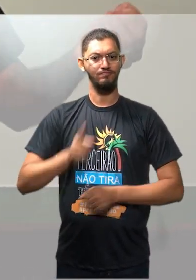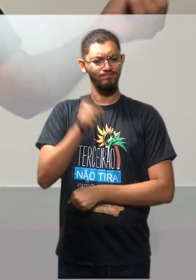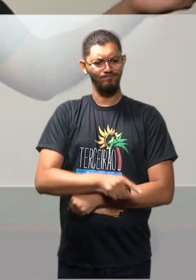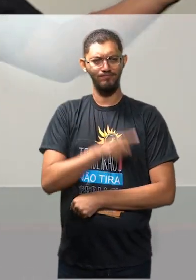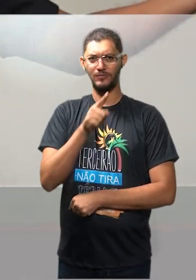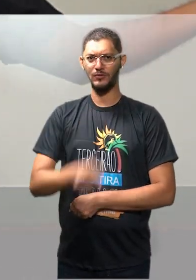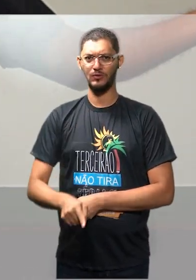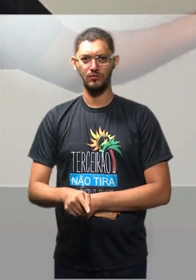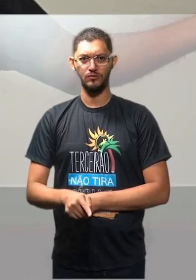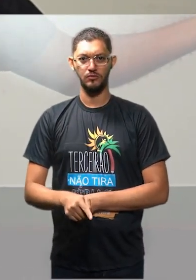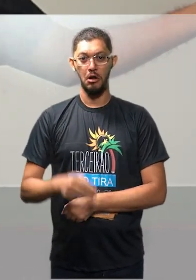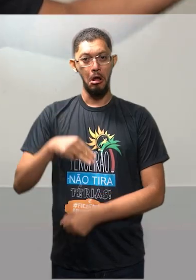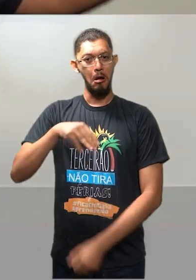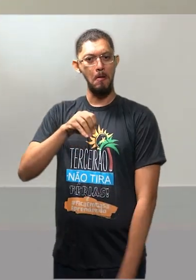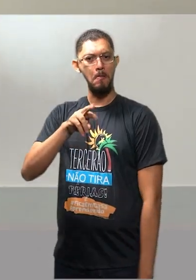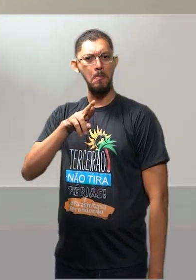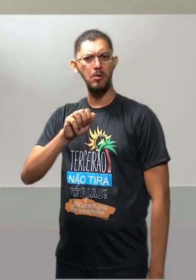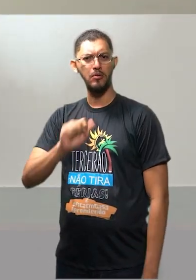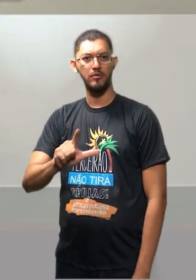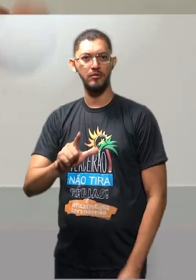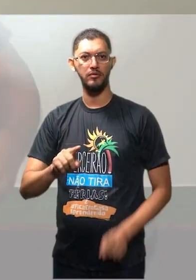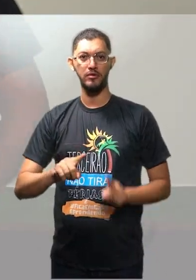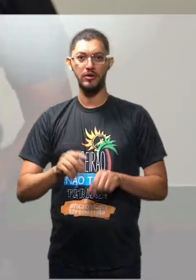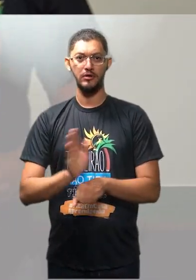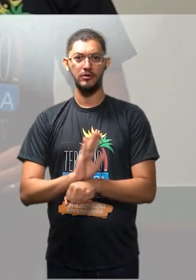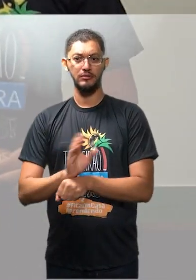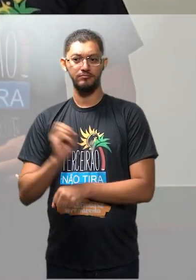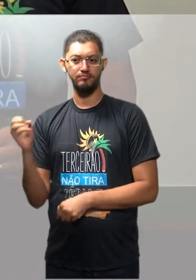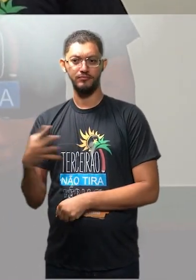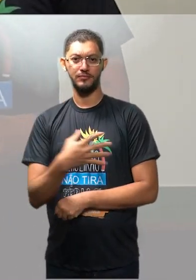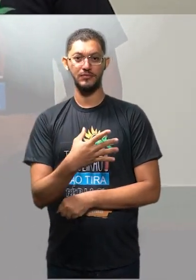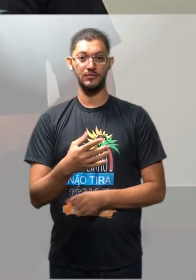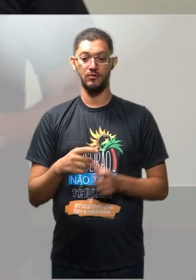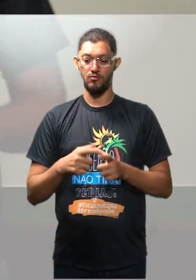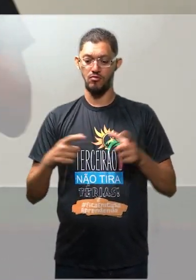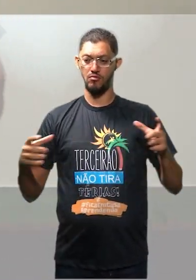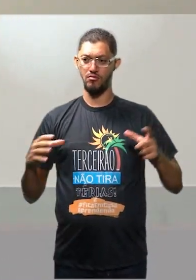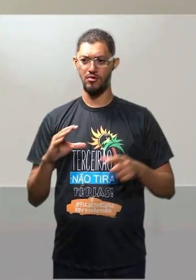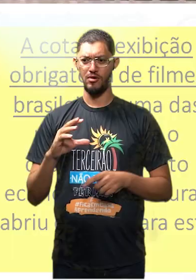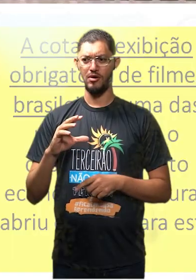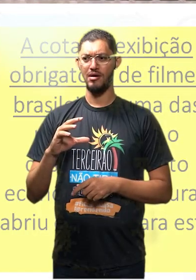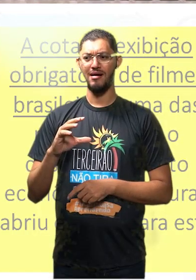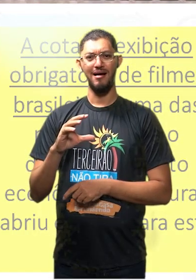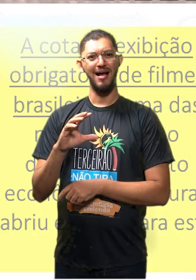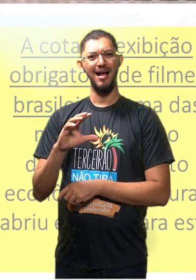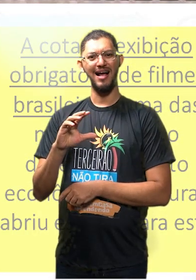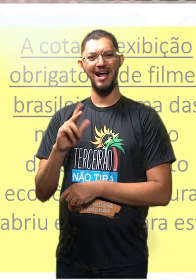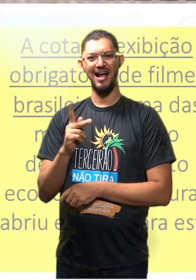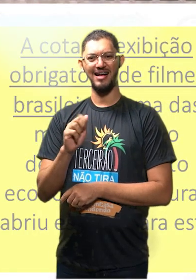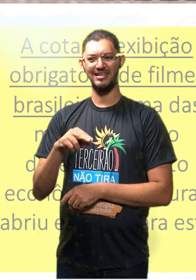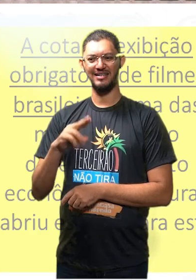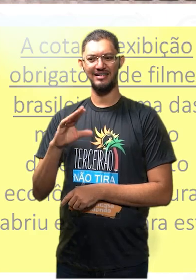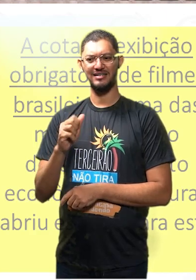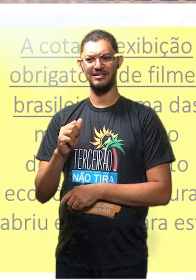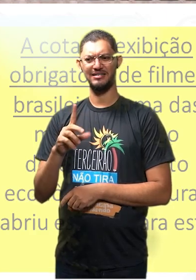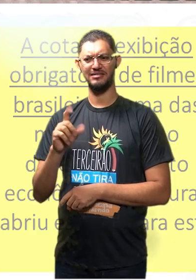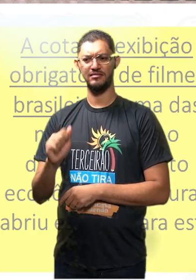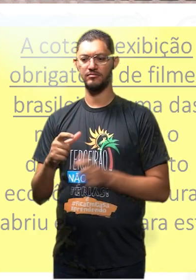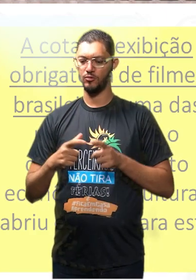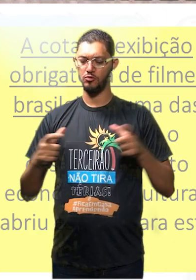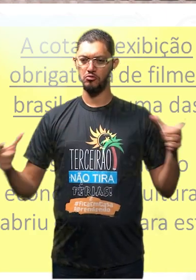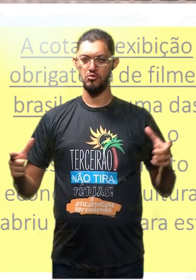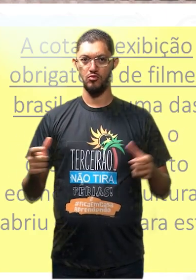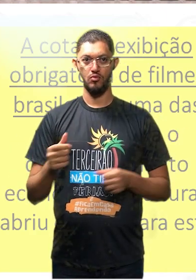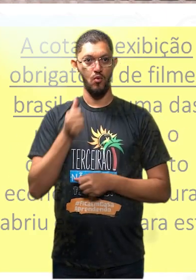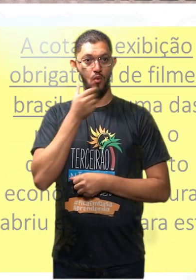e pregava a moral, o cinema novo cai e a porno-chanchada cresce. Olha essa imagem aqui, ó. Do homem beijando a